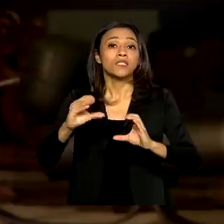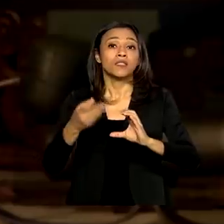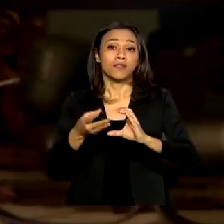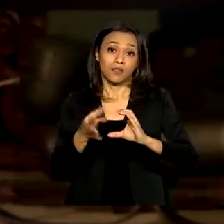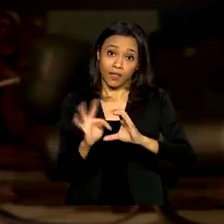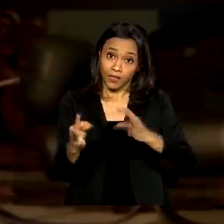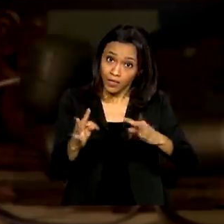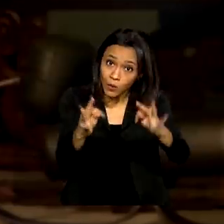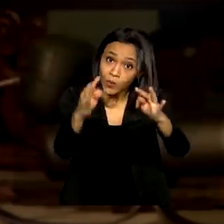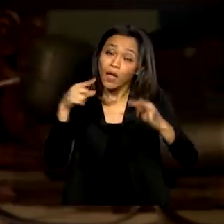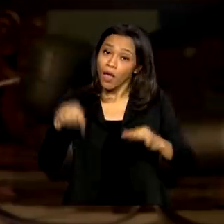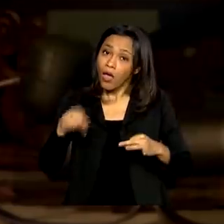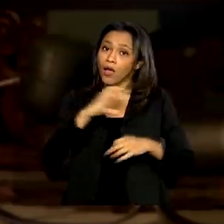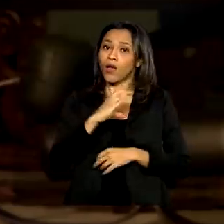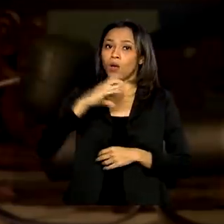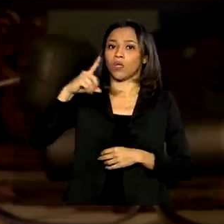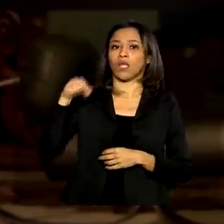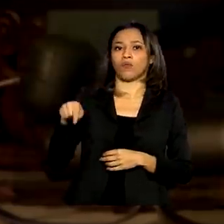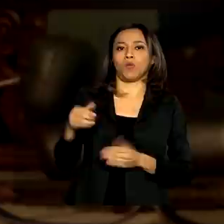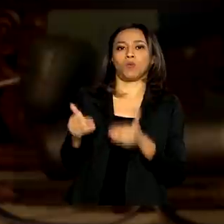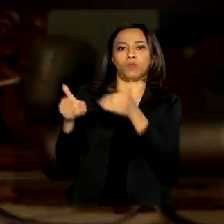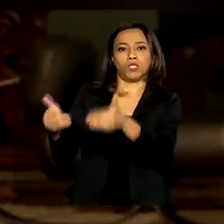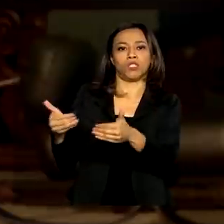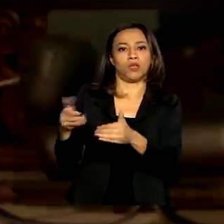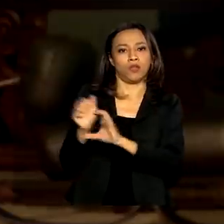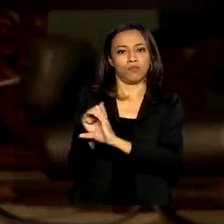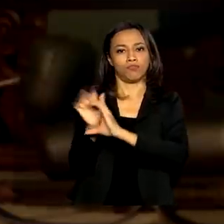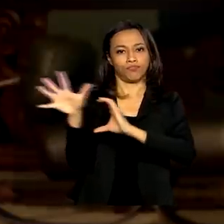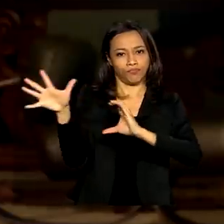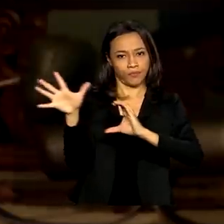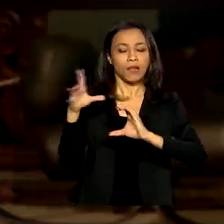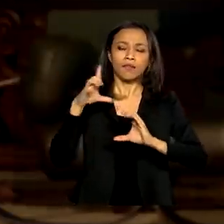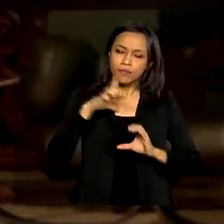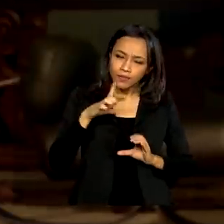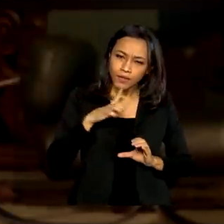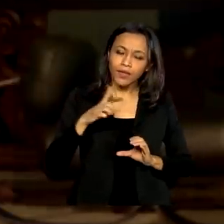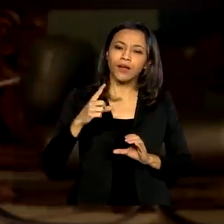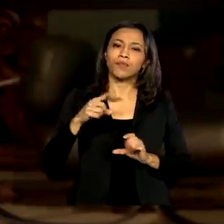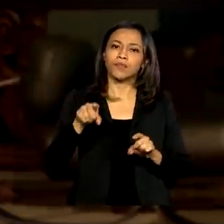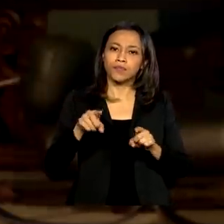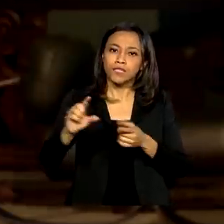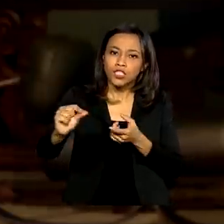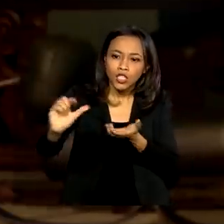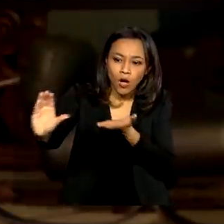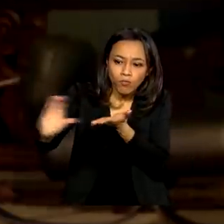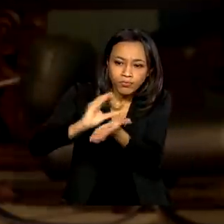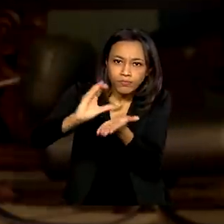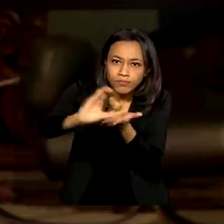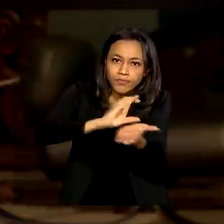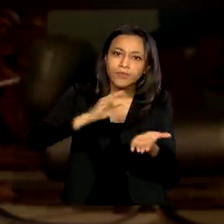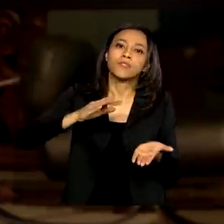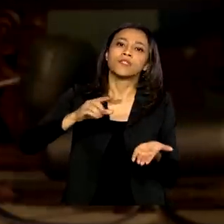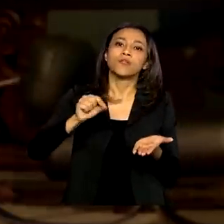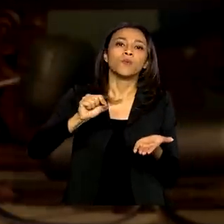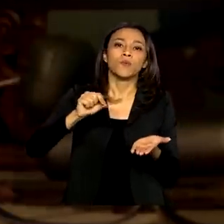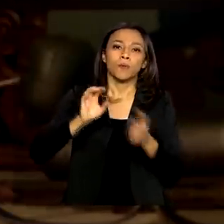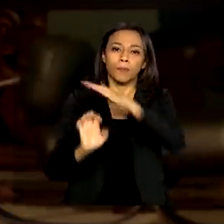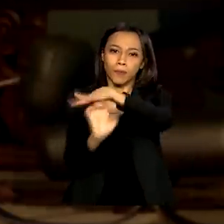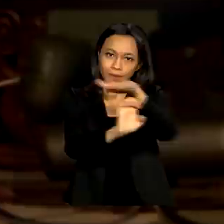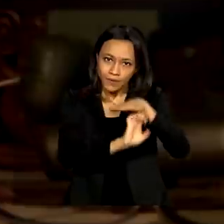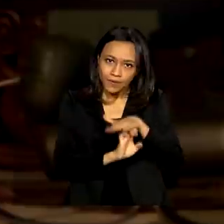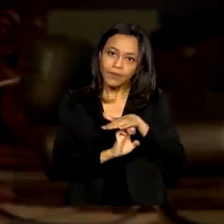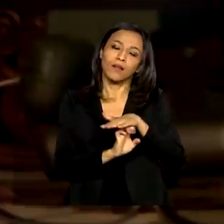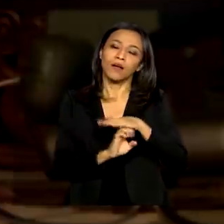e nós temos, através disso, a capacidade de investimento privado no setor de ciência e tecnologia, especificamente para a área de